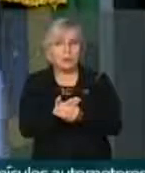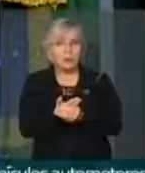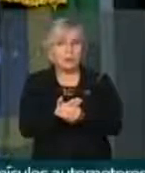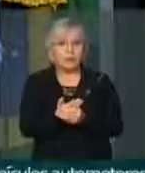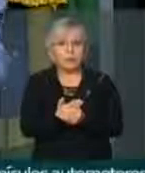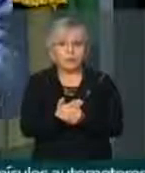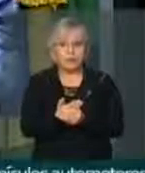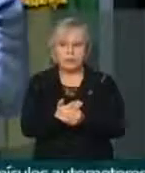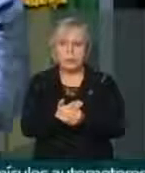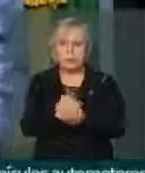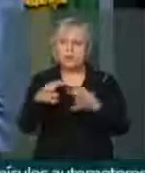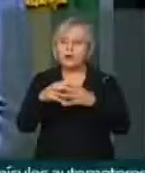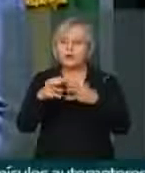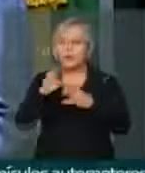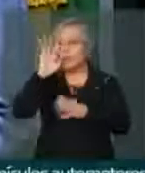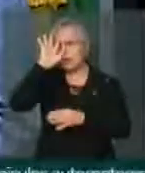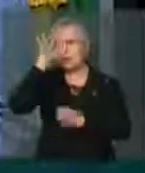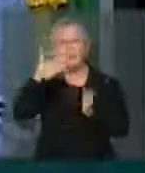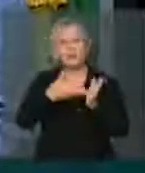Não há quem me convença,